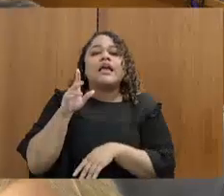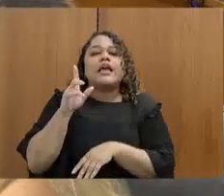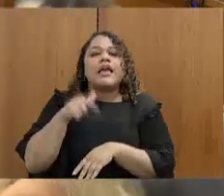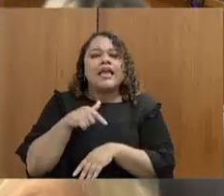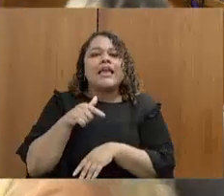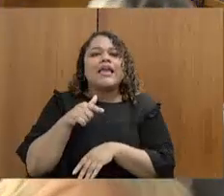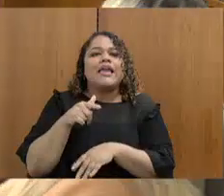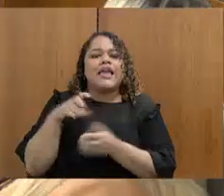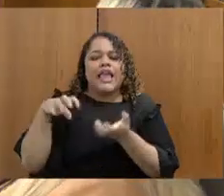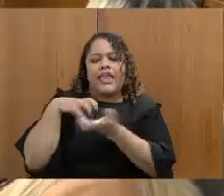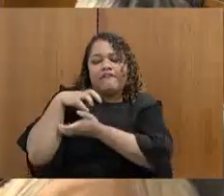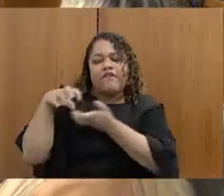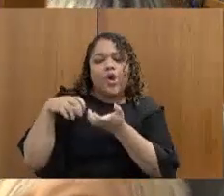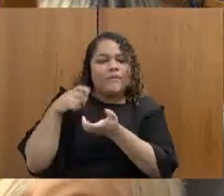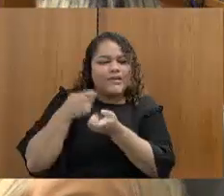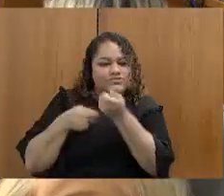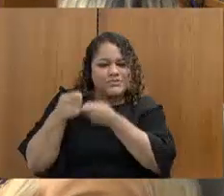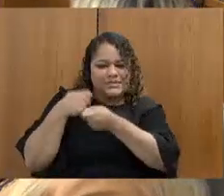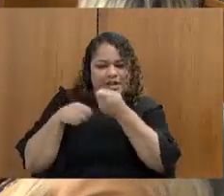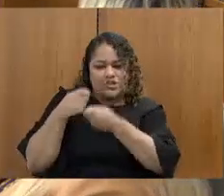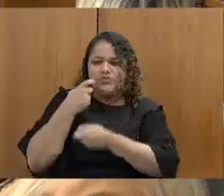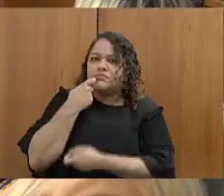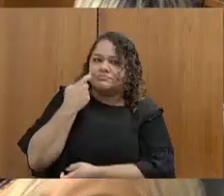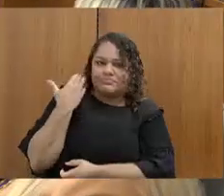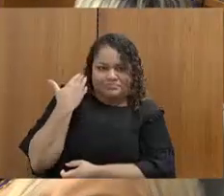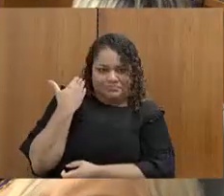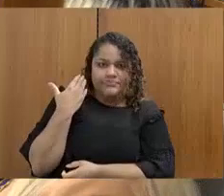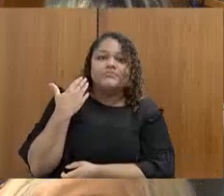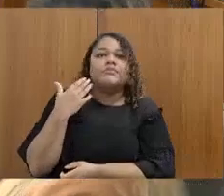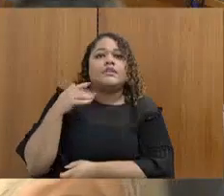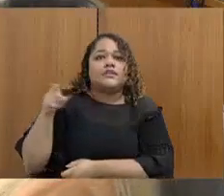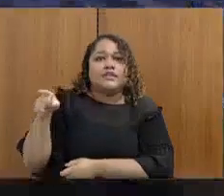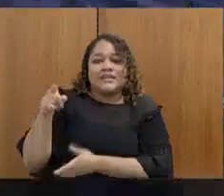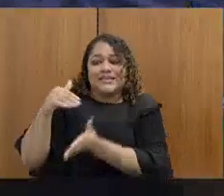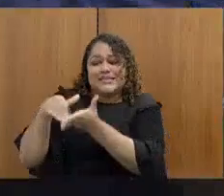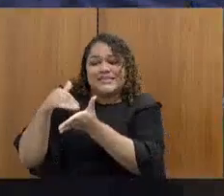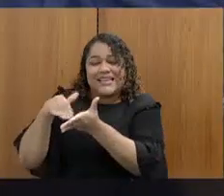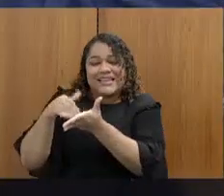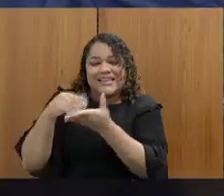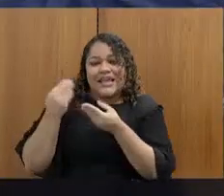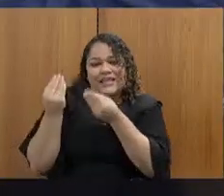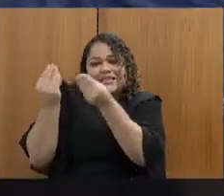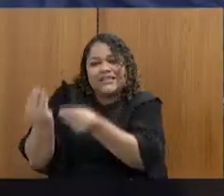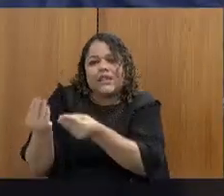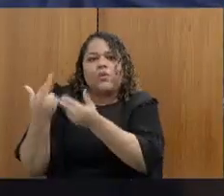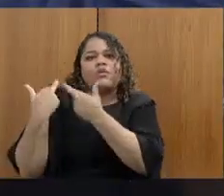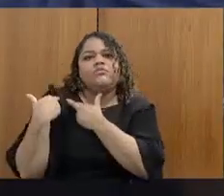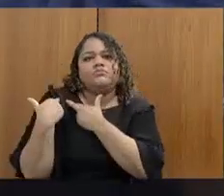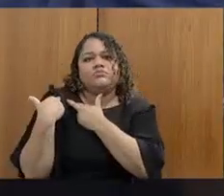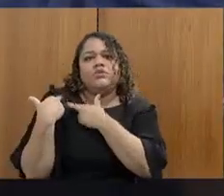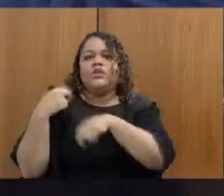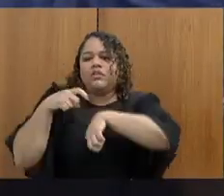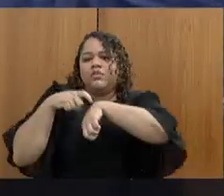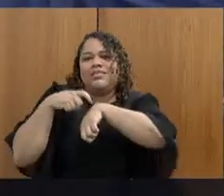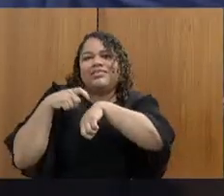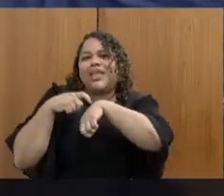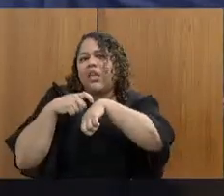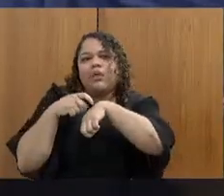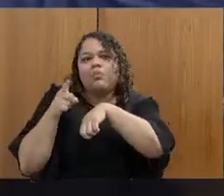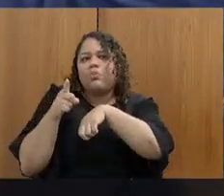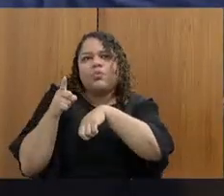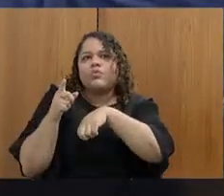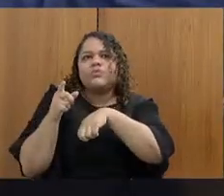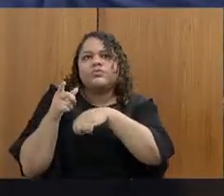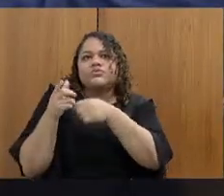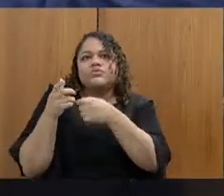agora recente, que a secretaria acabou recebendo. certamente não teve tempo ainda de absorver.